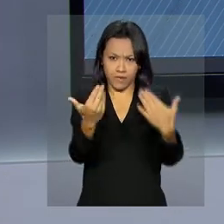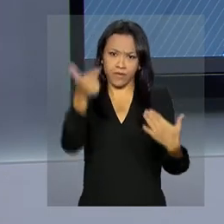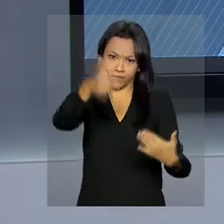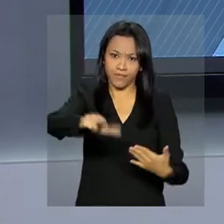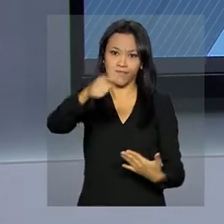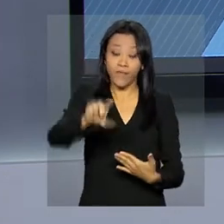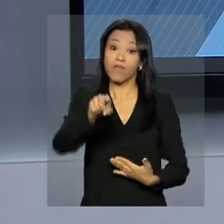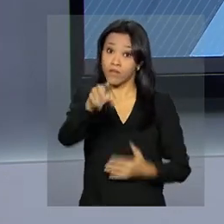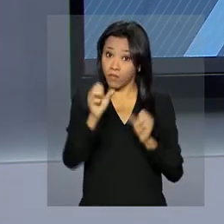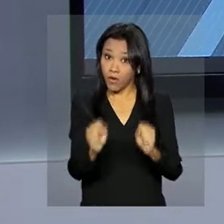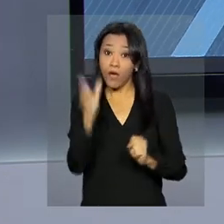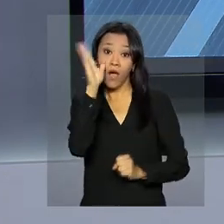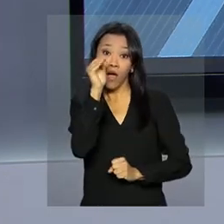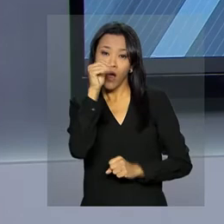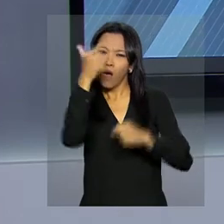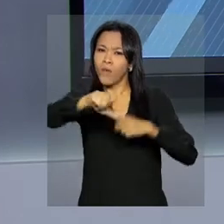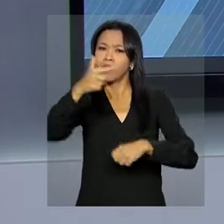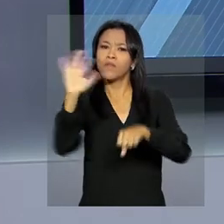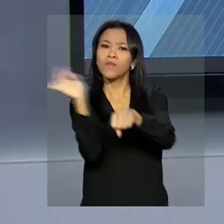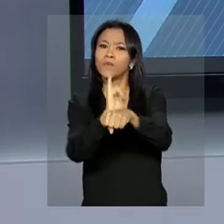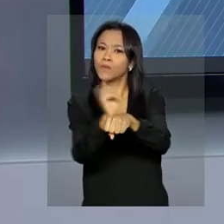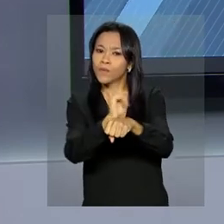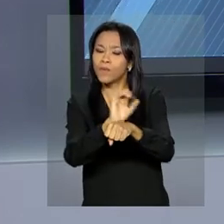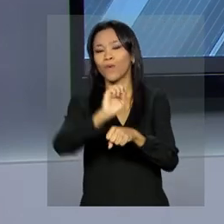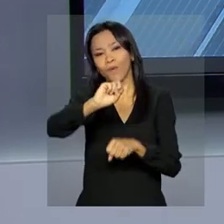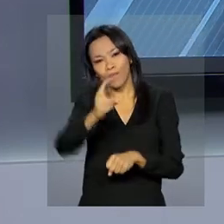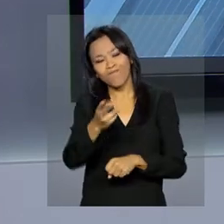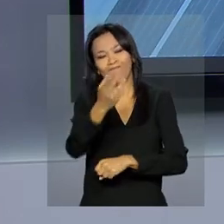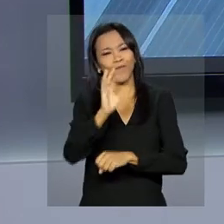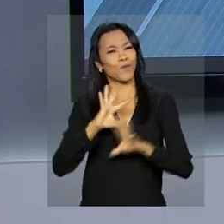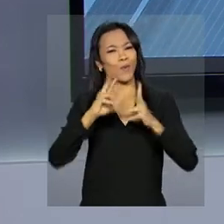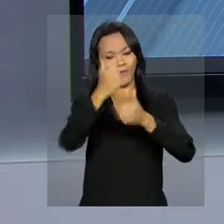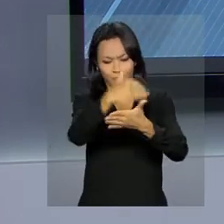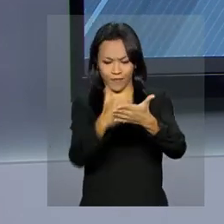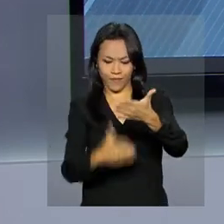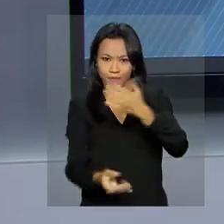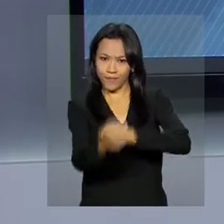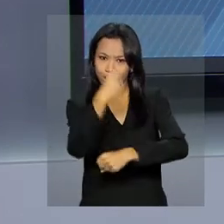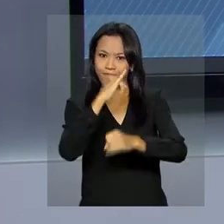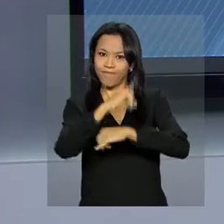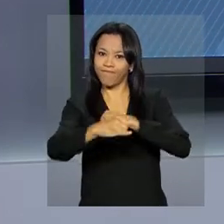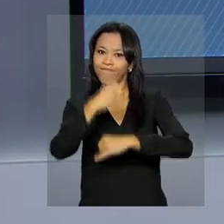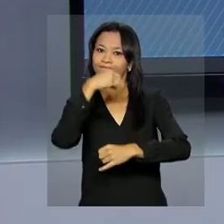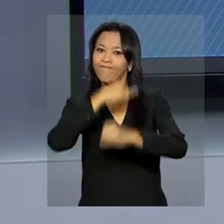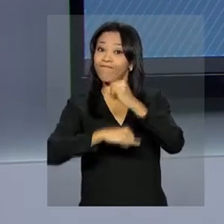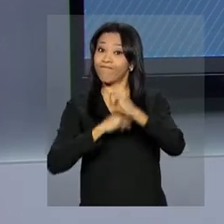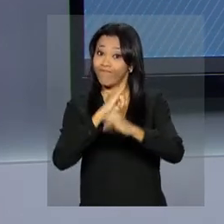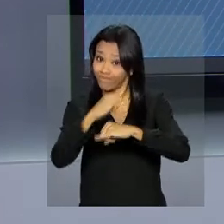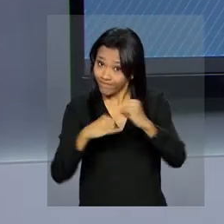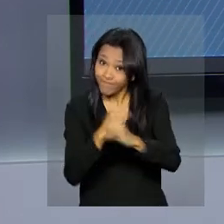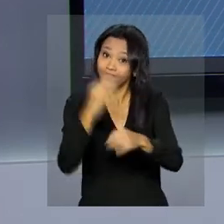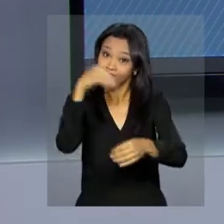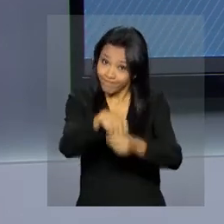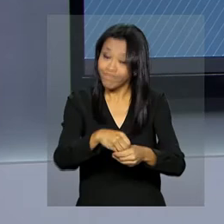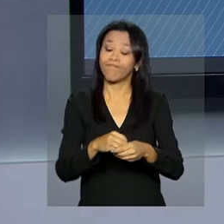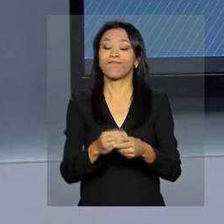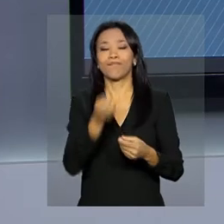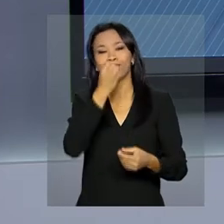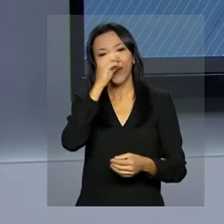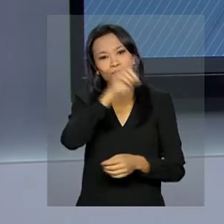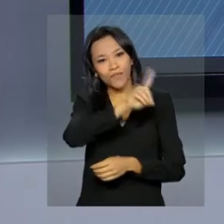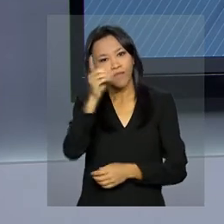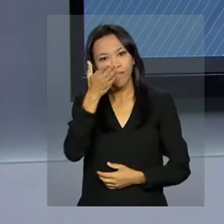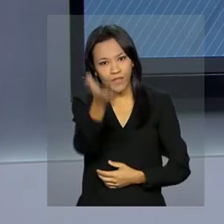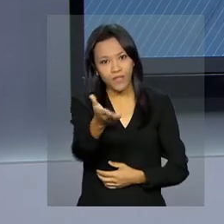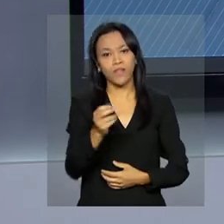edição. Você pode rever as reportagens no YouTube e toda a programação está disponível na nossa página na internet. Um bom